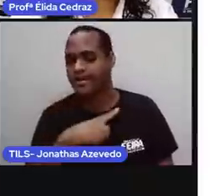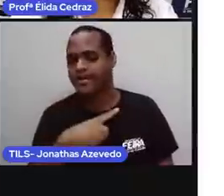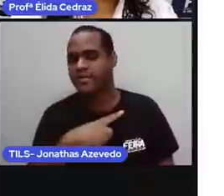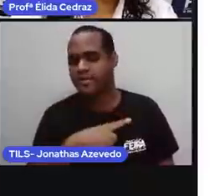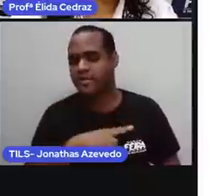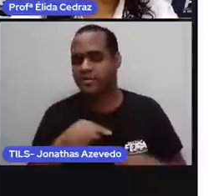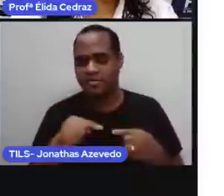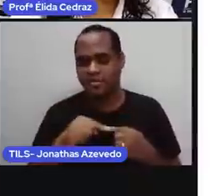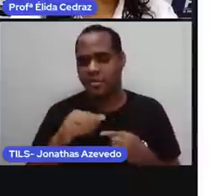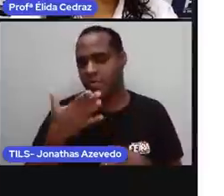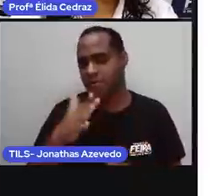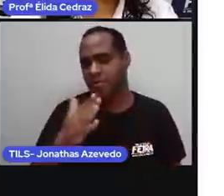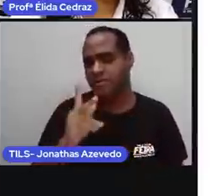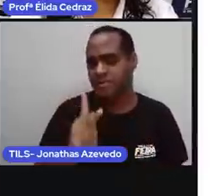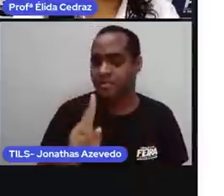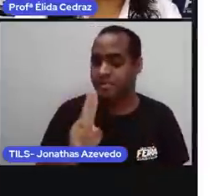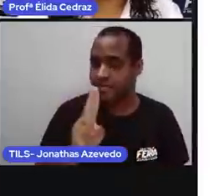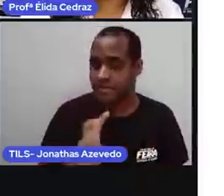pesa 5 quilos.